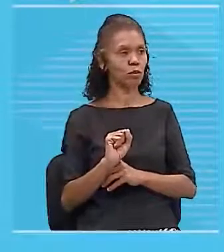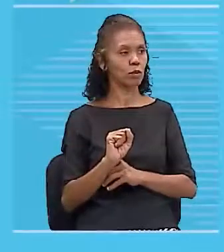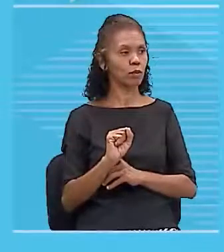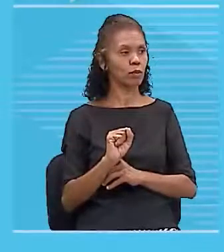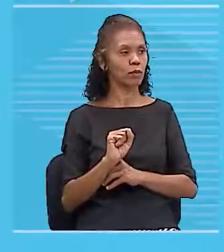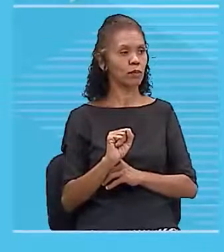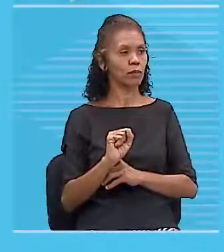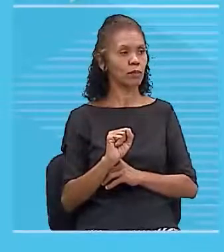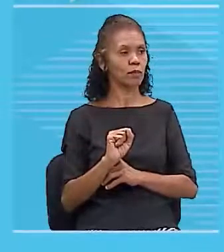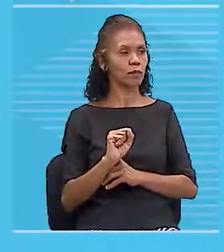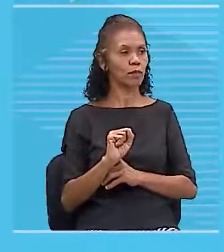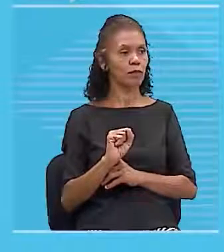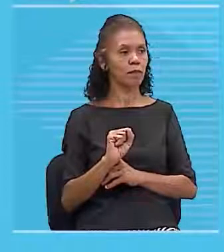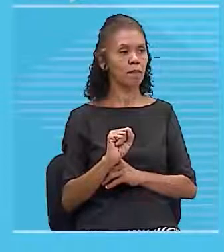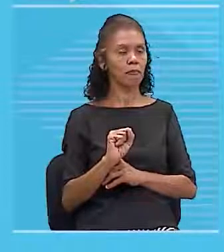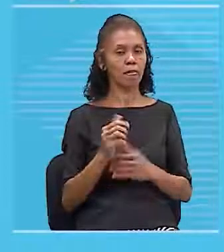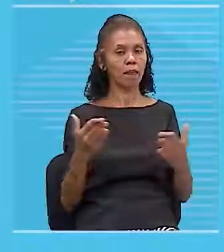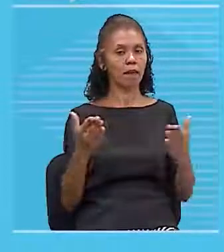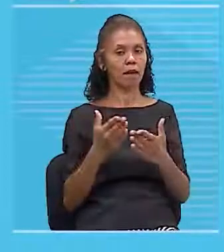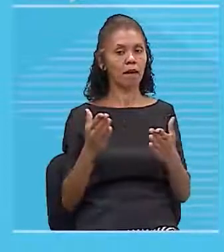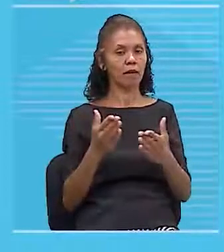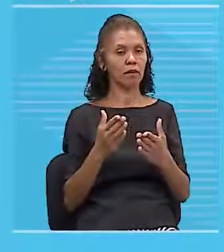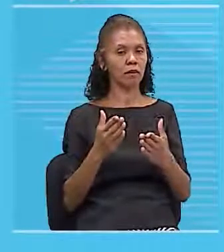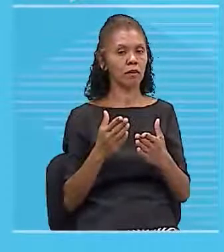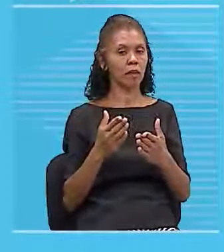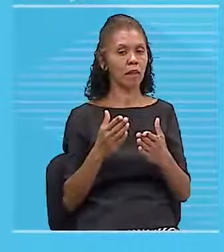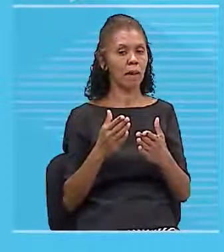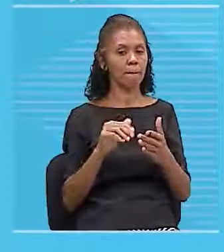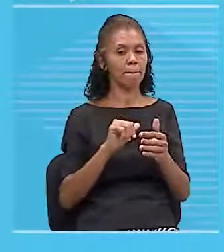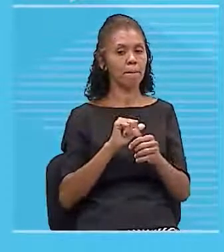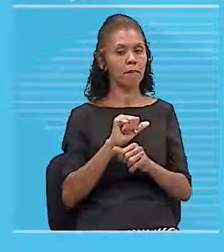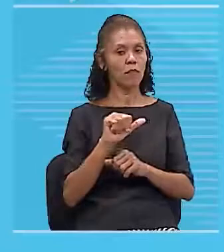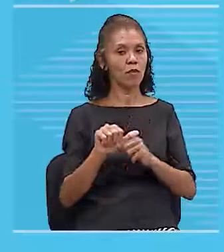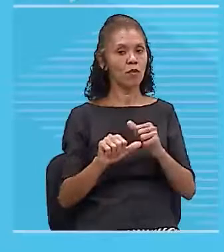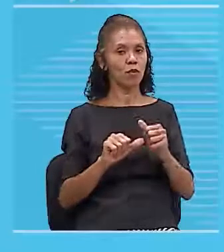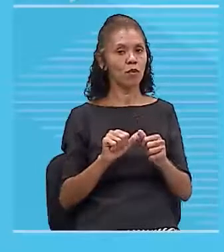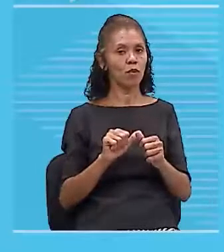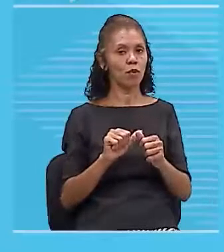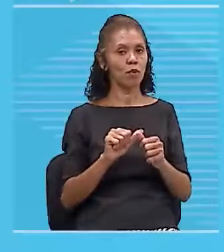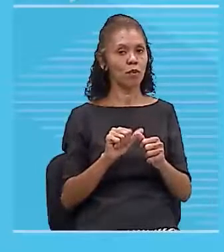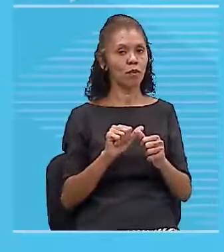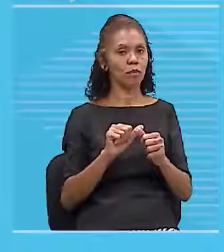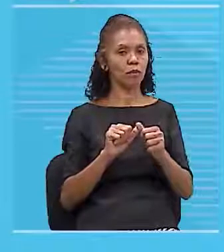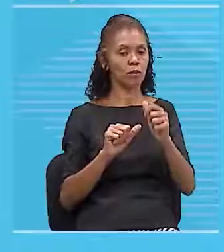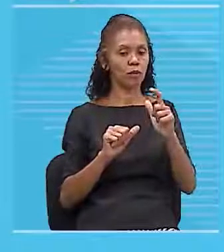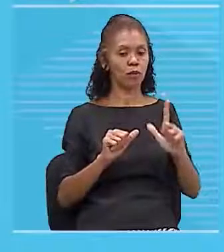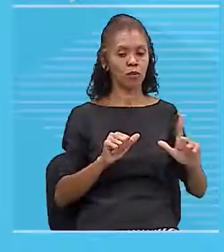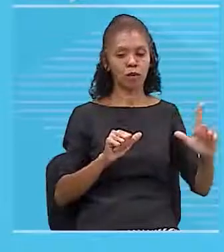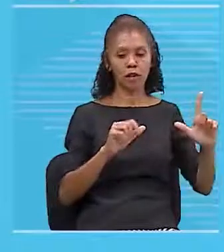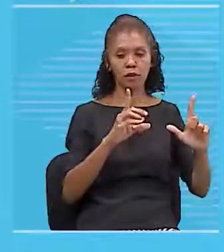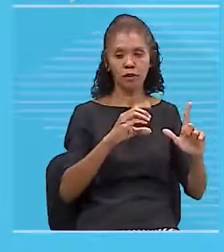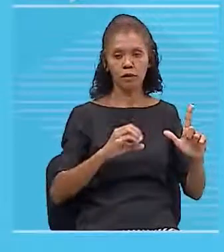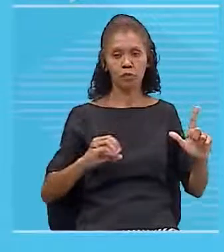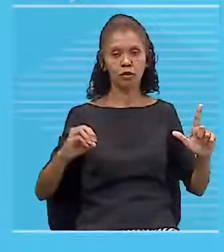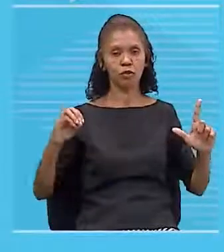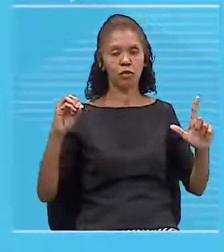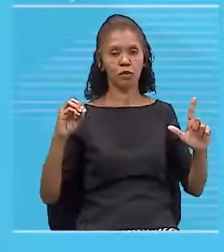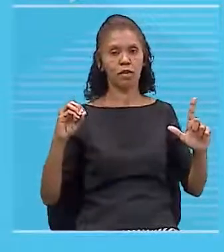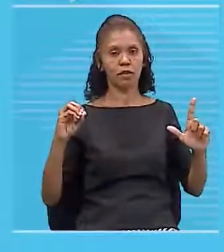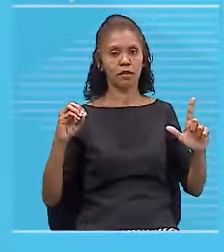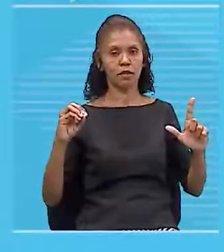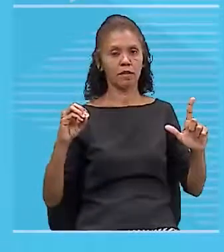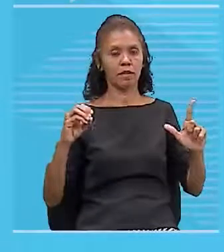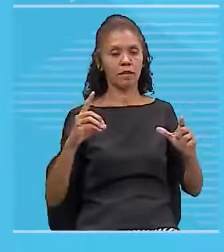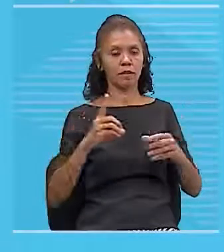e agora ela está apontando para um lado totalmente diferente, né? O leste e o oeste.